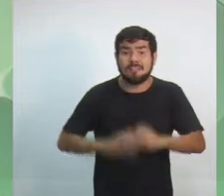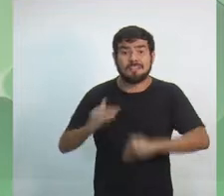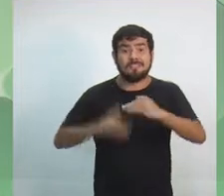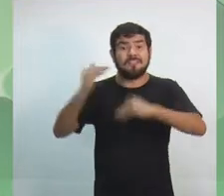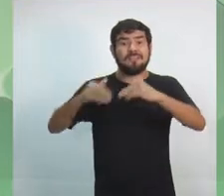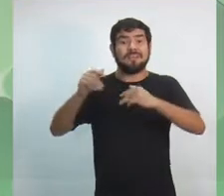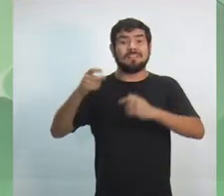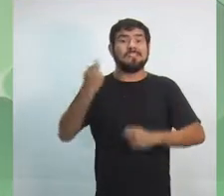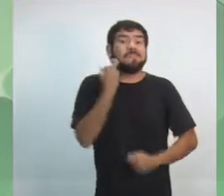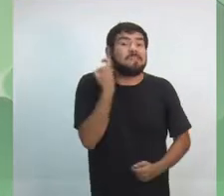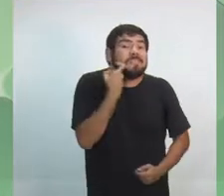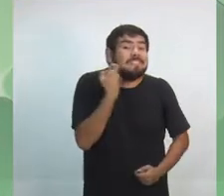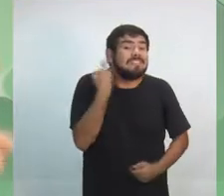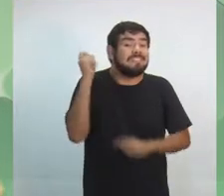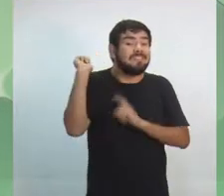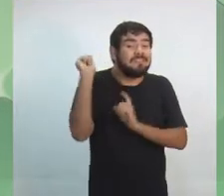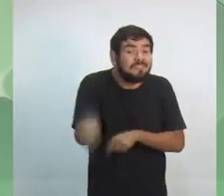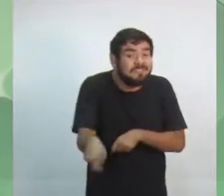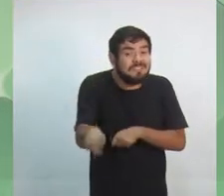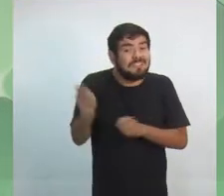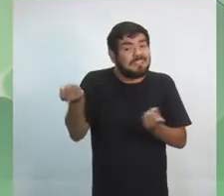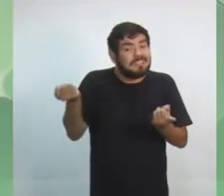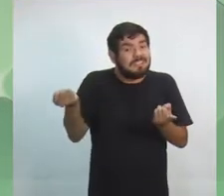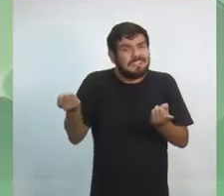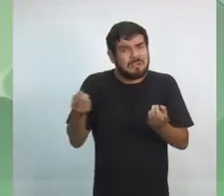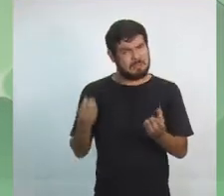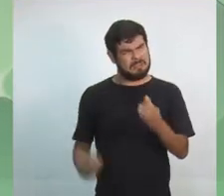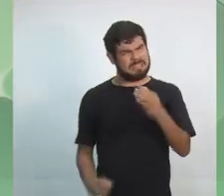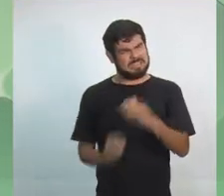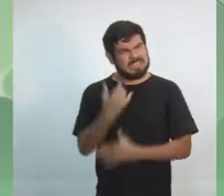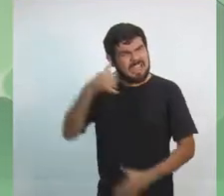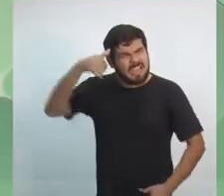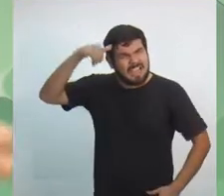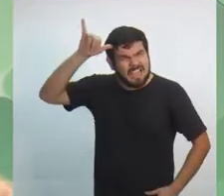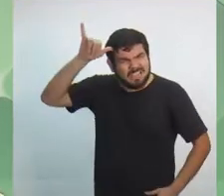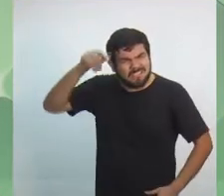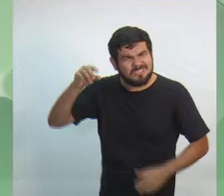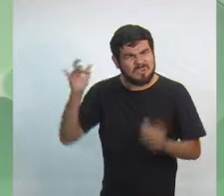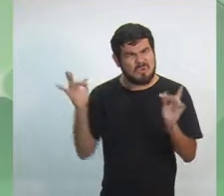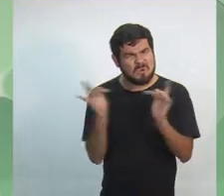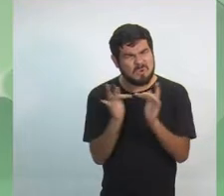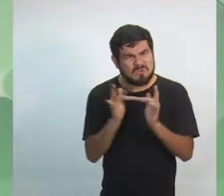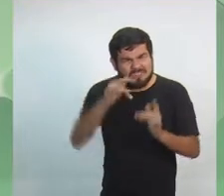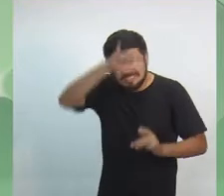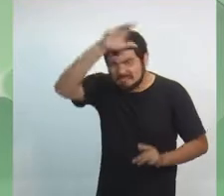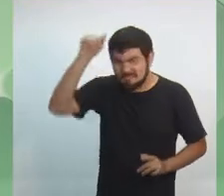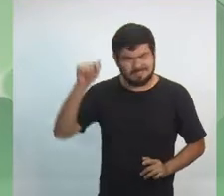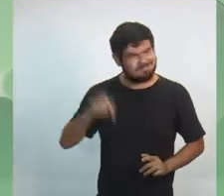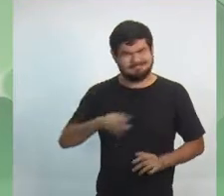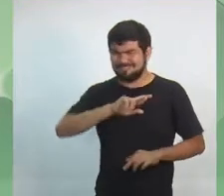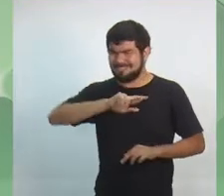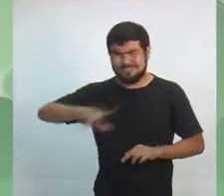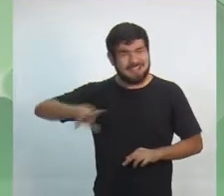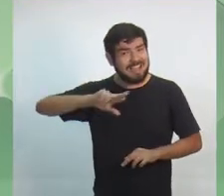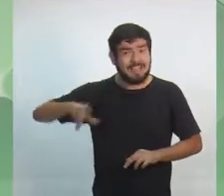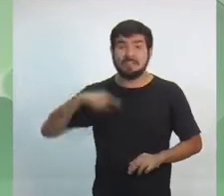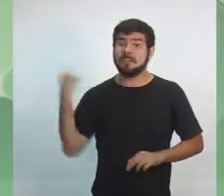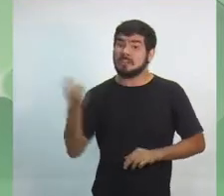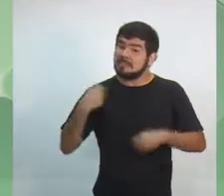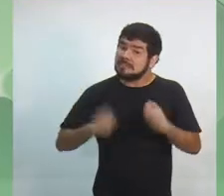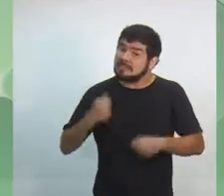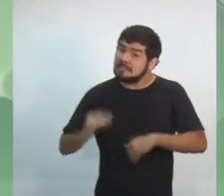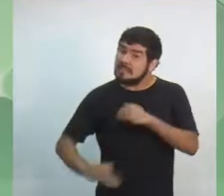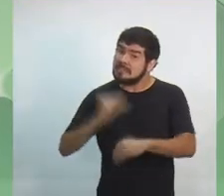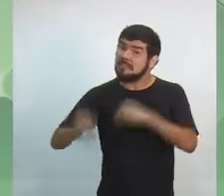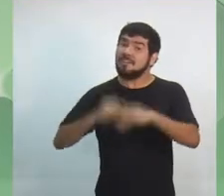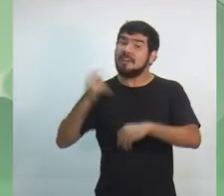piscicultura. Aqui não dá para a gente pensar em criação de gado. O estado do Amazonas não é um estado para criar gado. Nós temos que desenvolver aqui